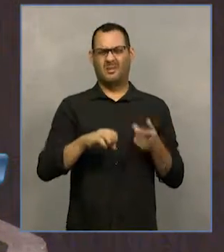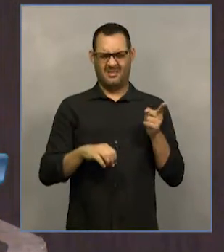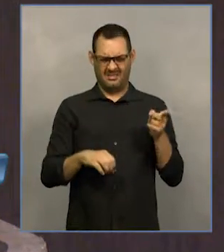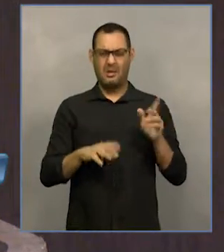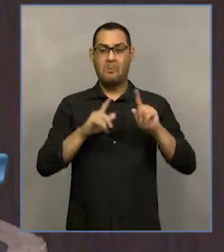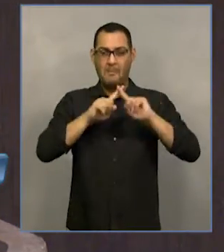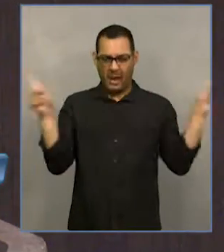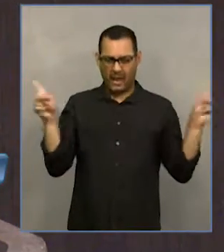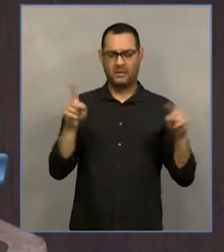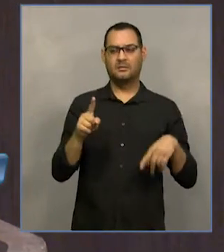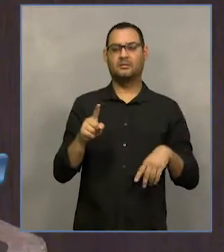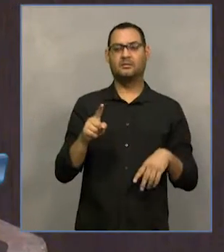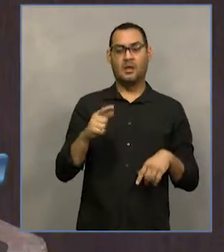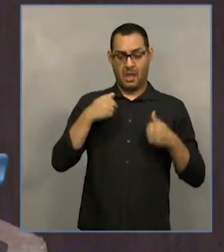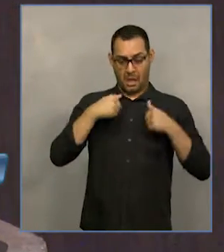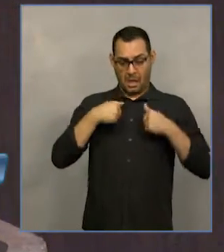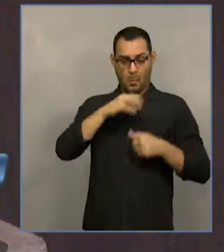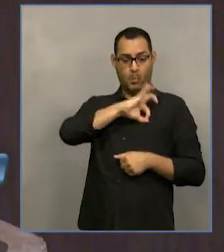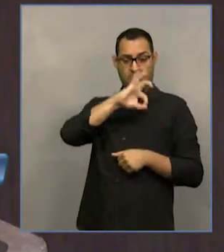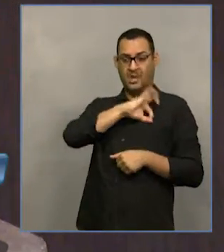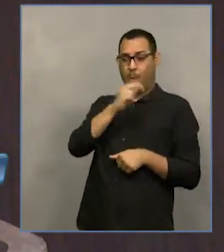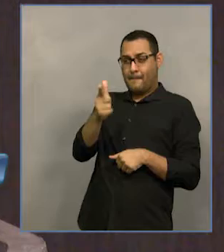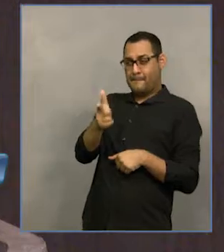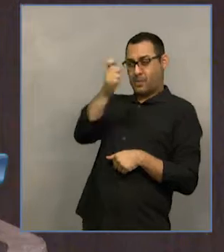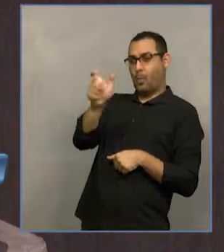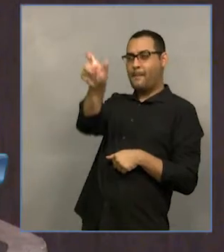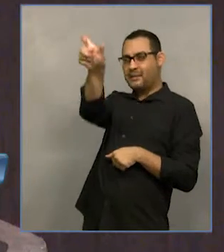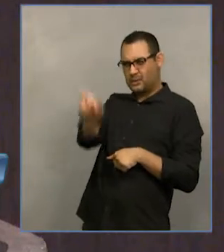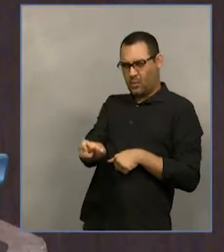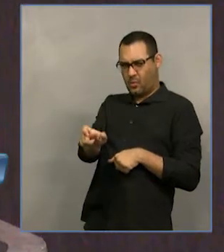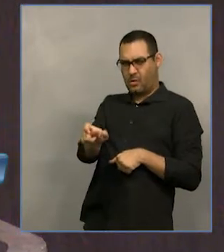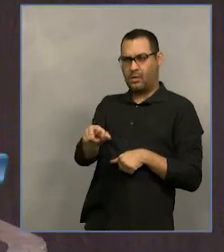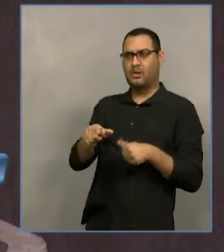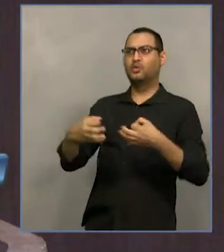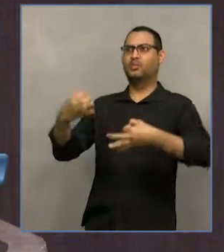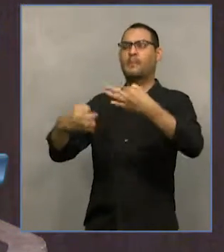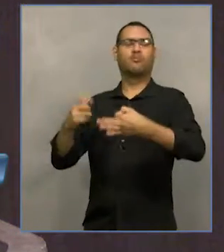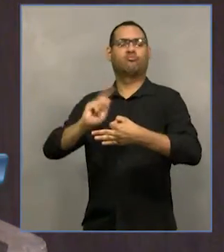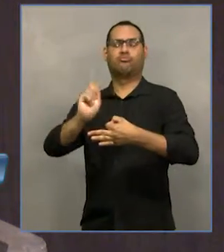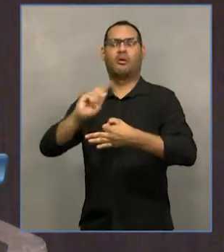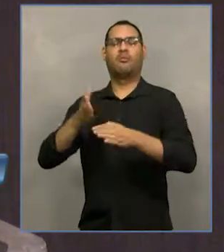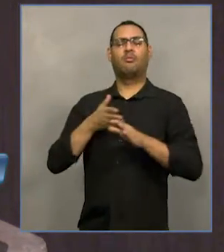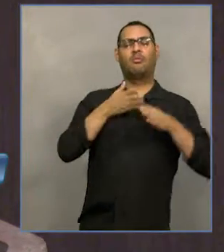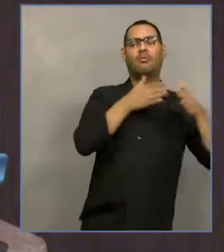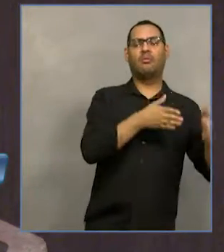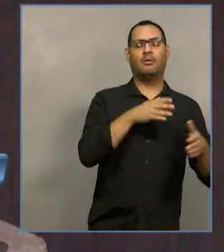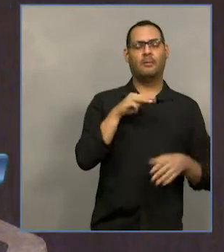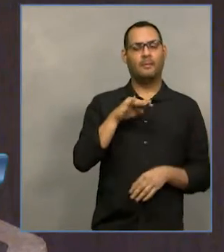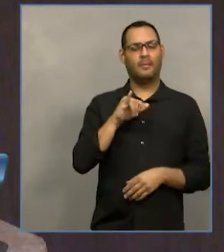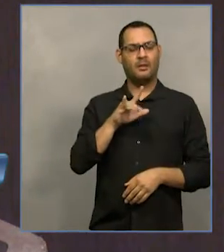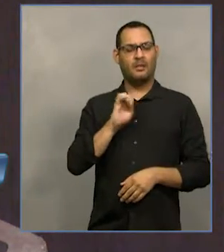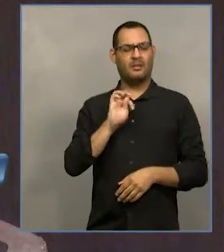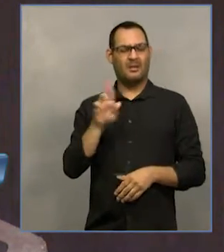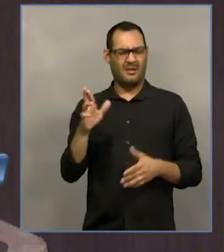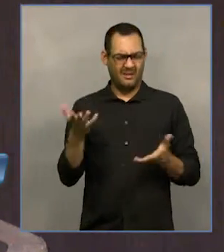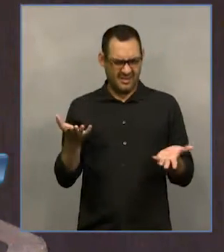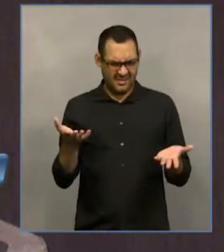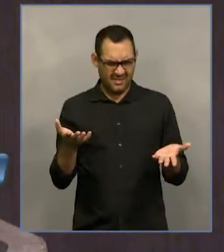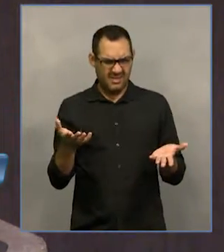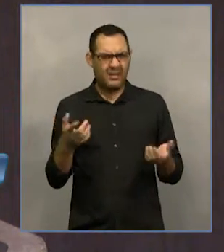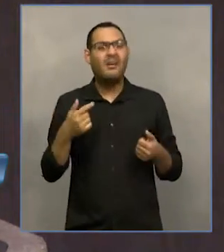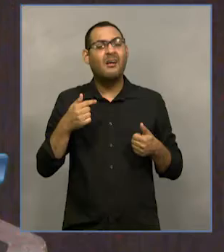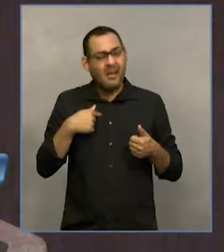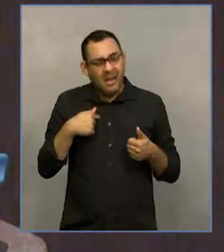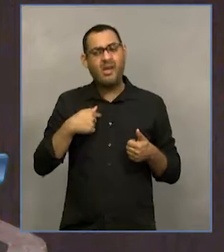por militares das forças armadas, mesmo que em cumprimento de missão, devem ser julgados pelo